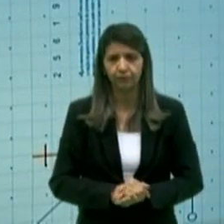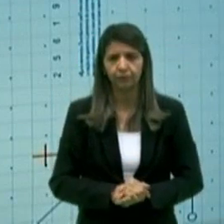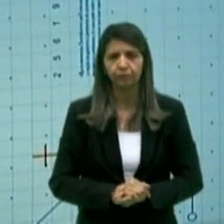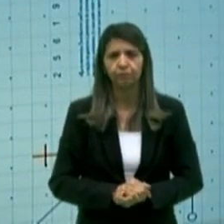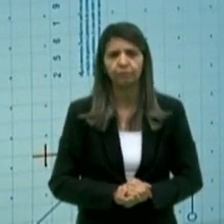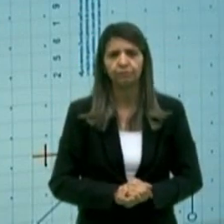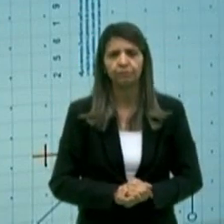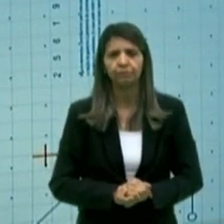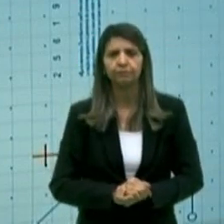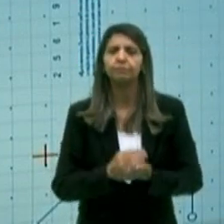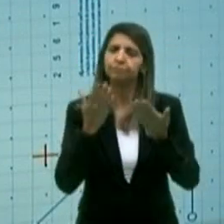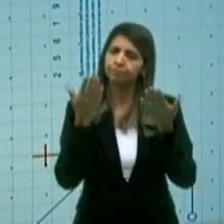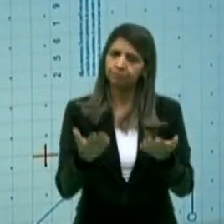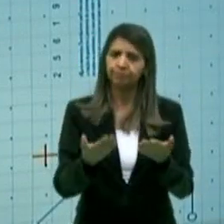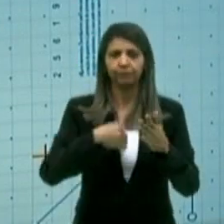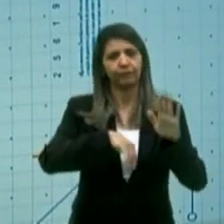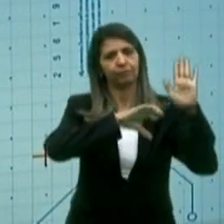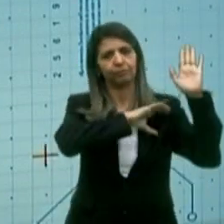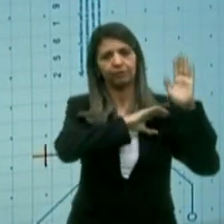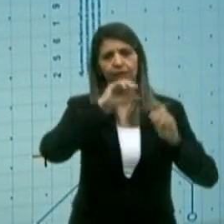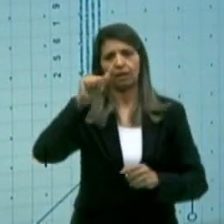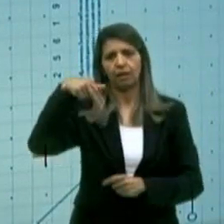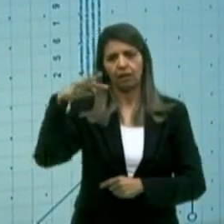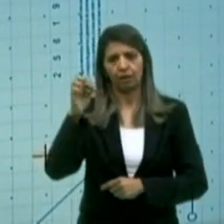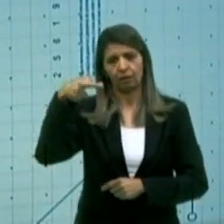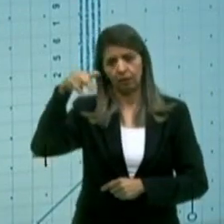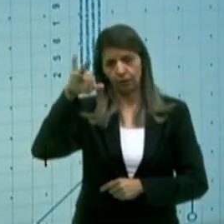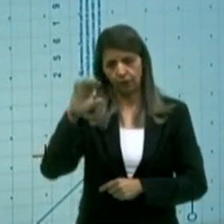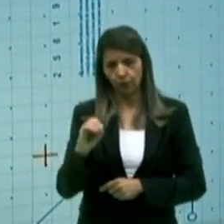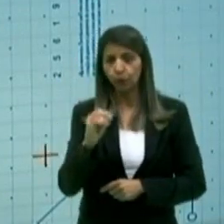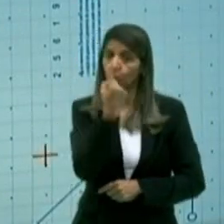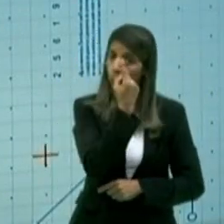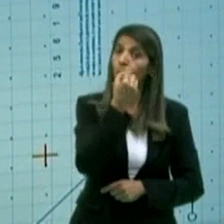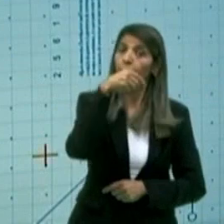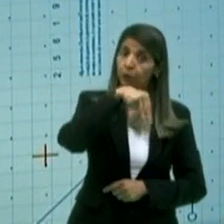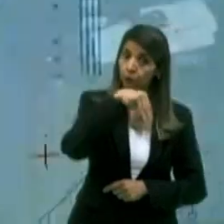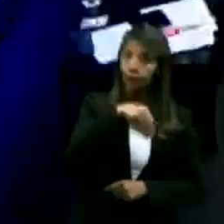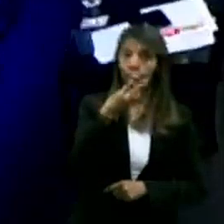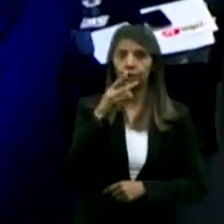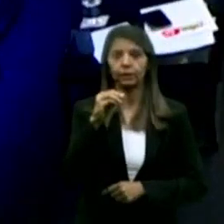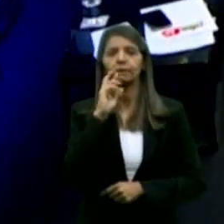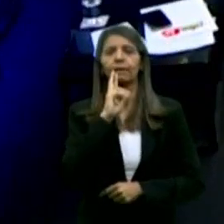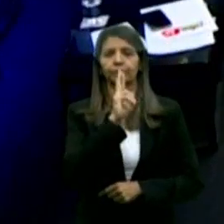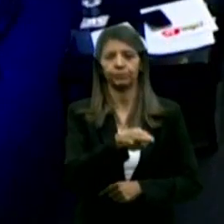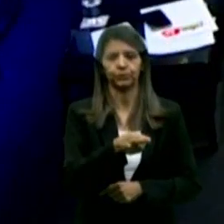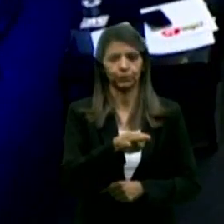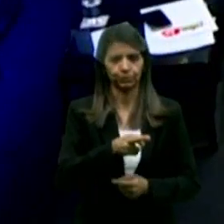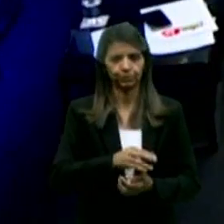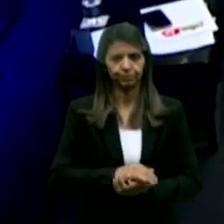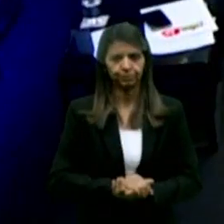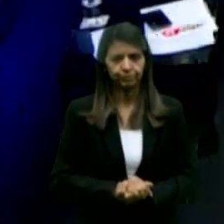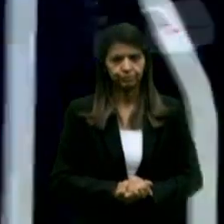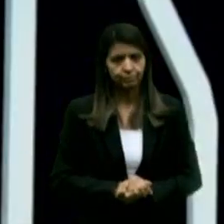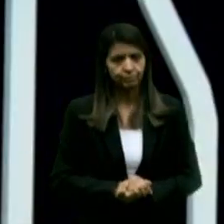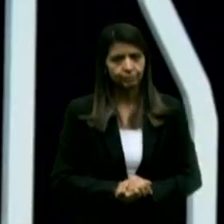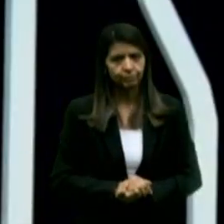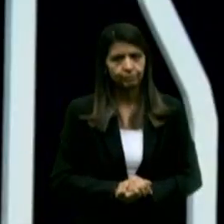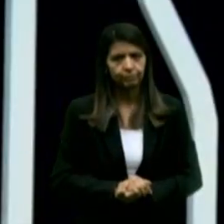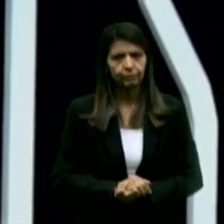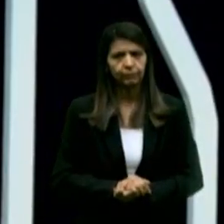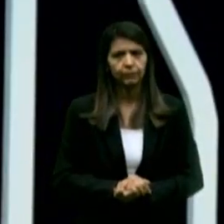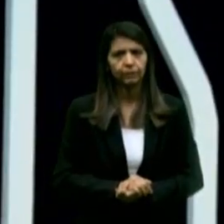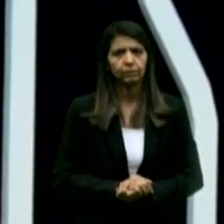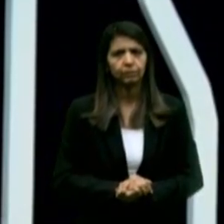Agora, candidato Antônio Nascimento tem 1 minuto e 30 para a resposta. João, eu não sei,